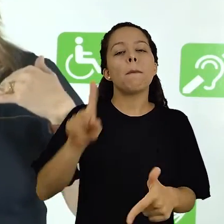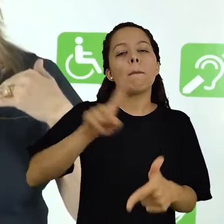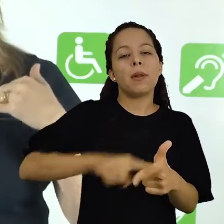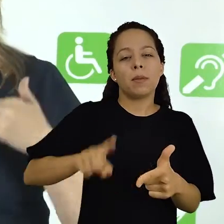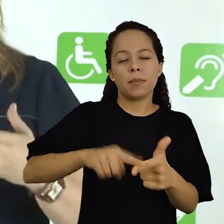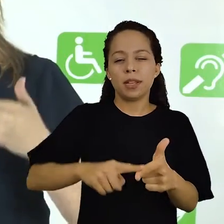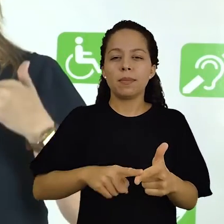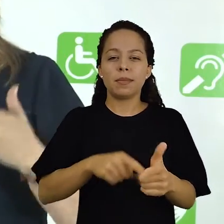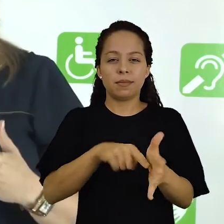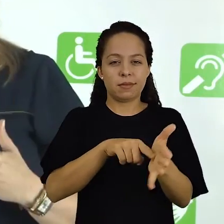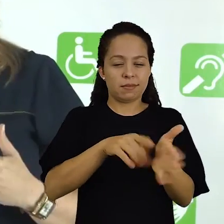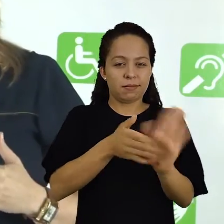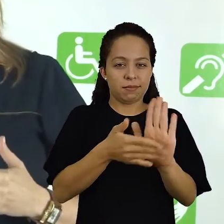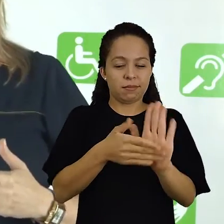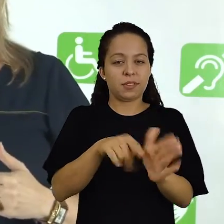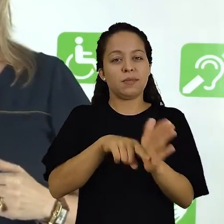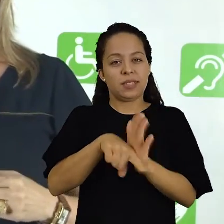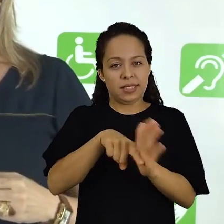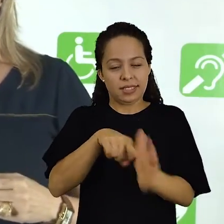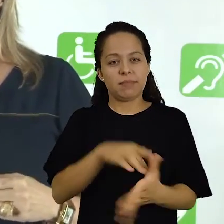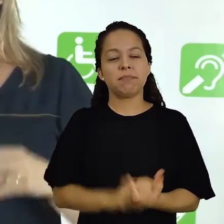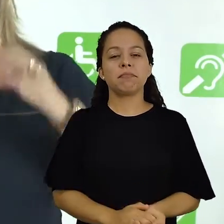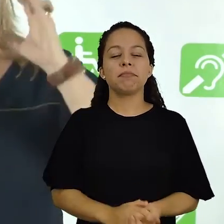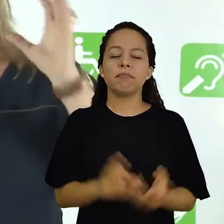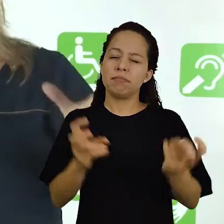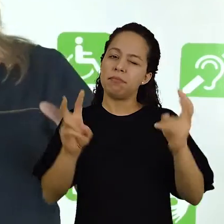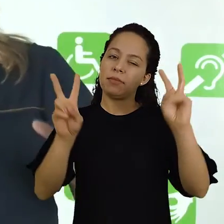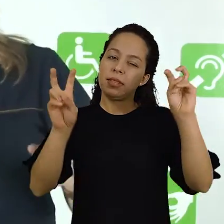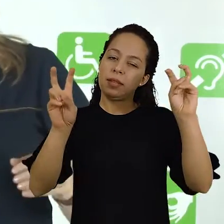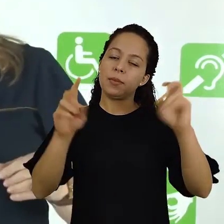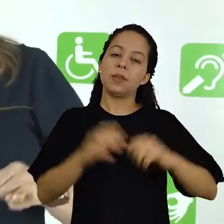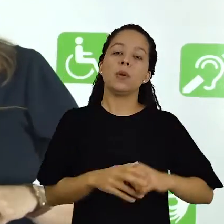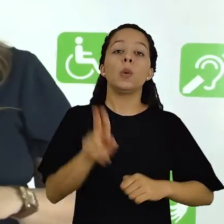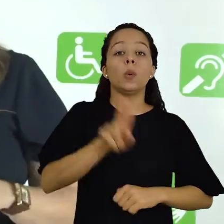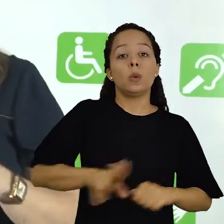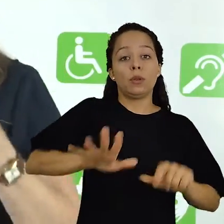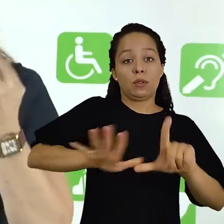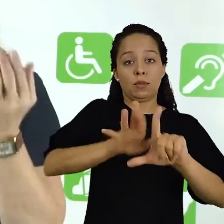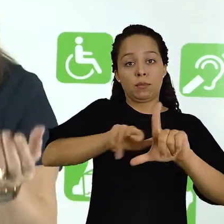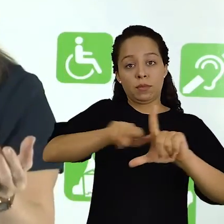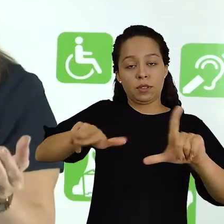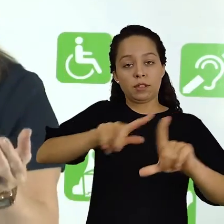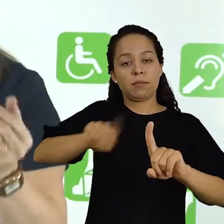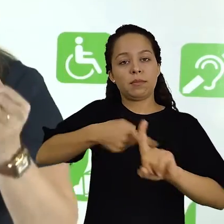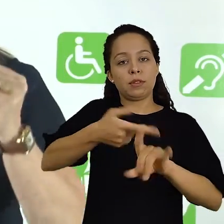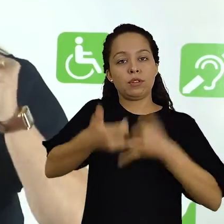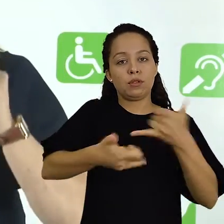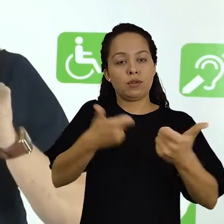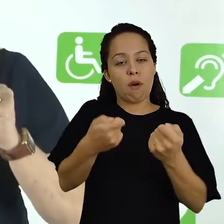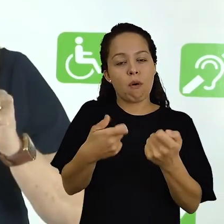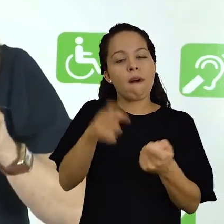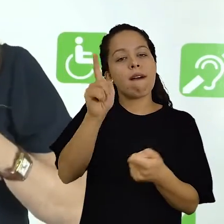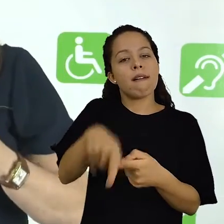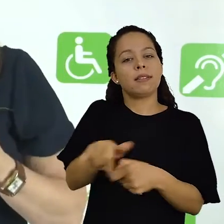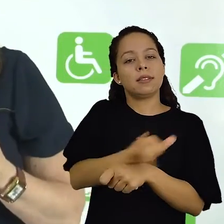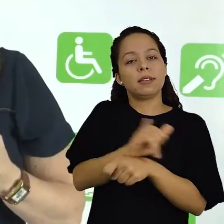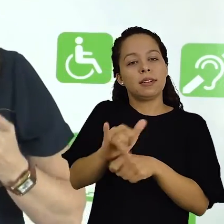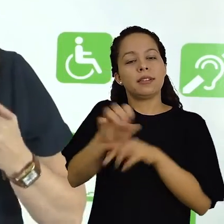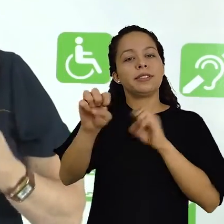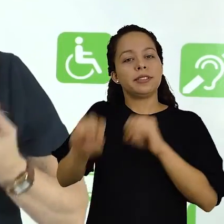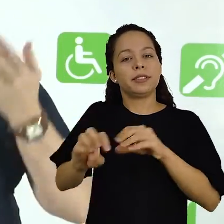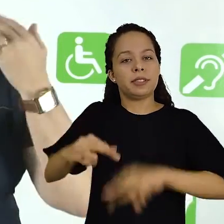um problema de pesquisa. Então, vamos pensar no seguinte tema, o uso de mídias e jogos como